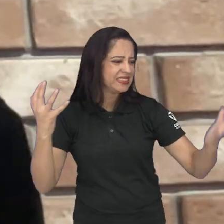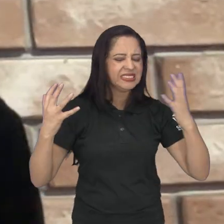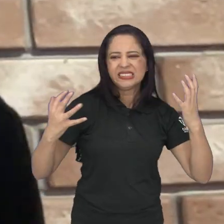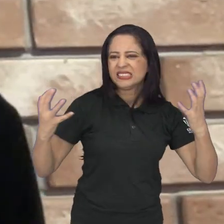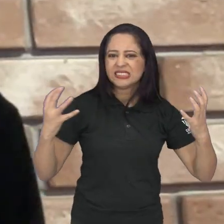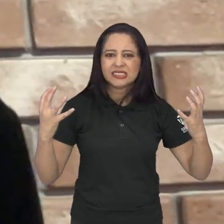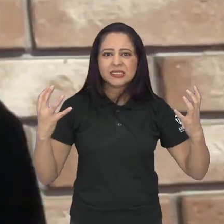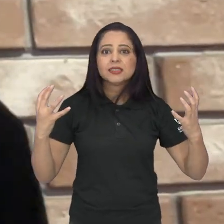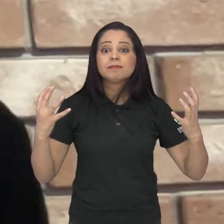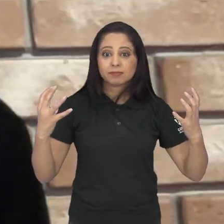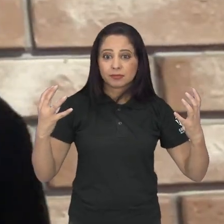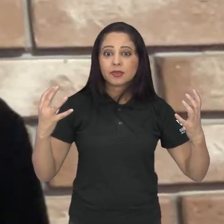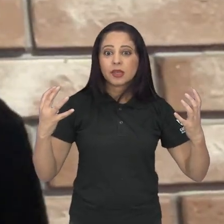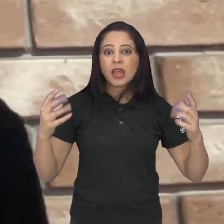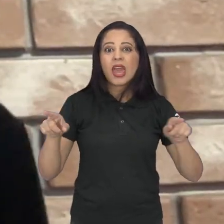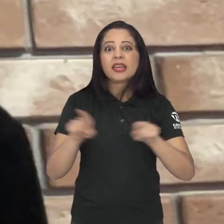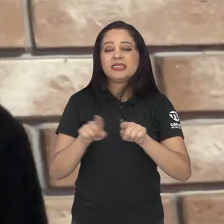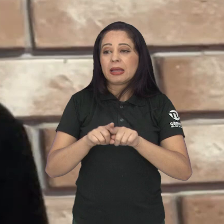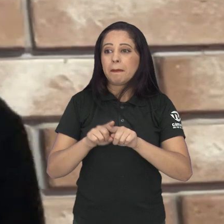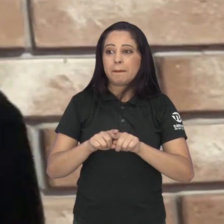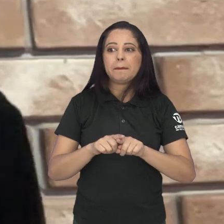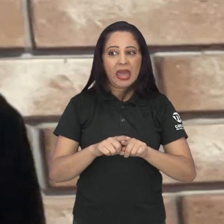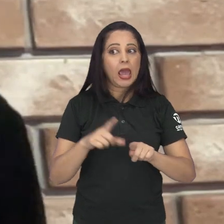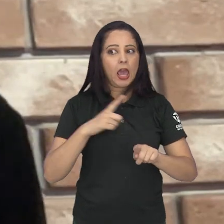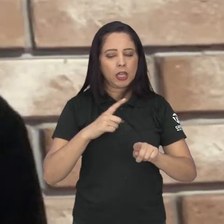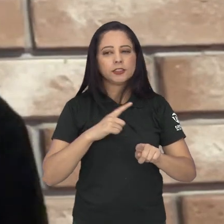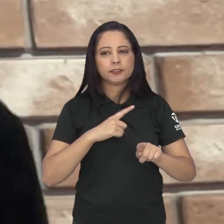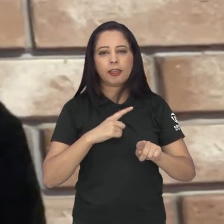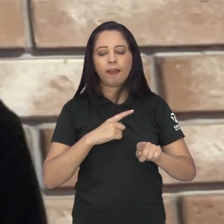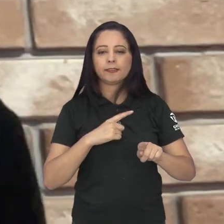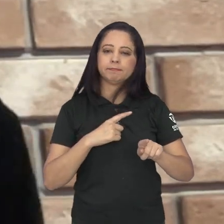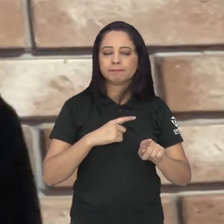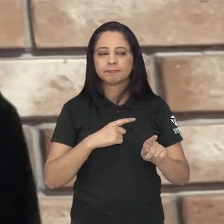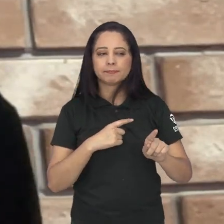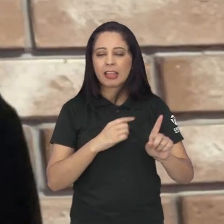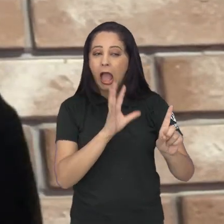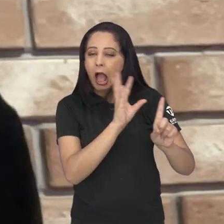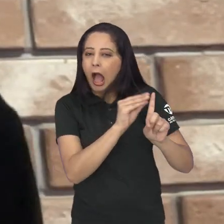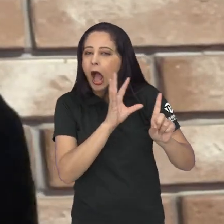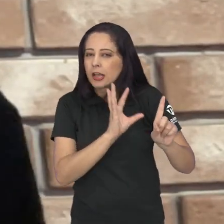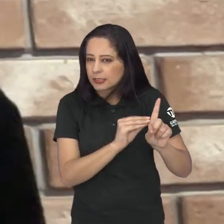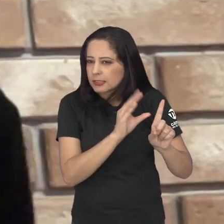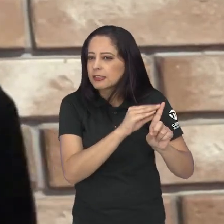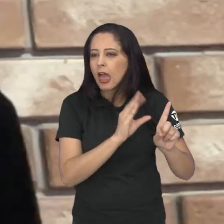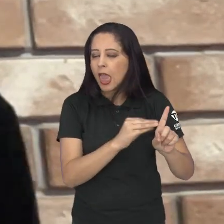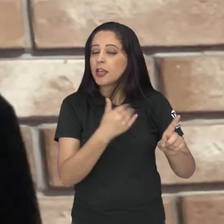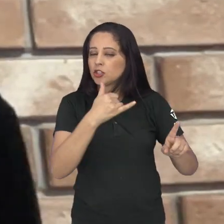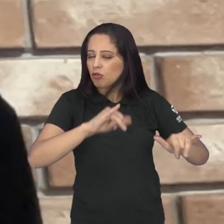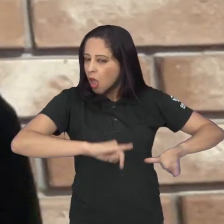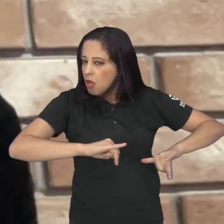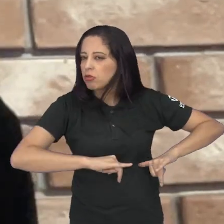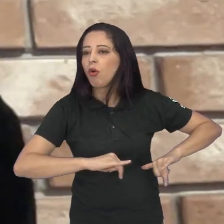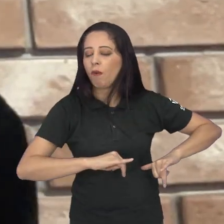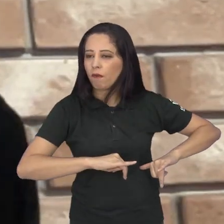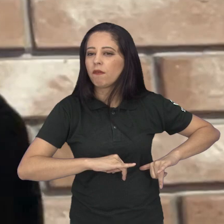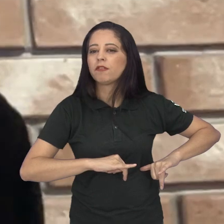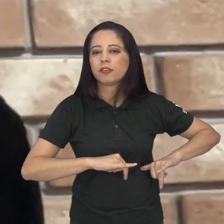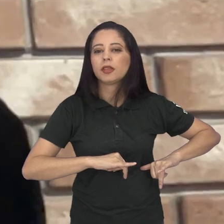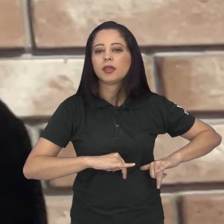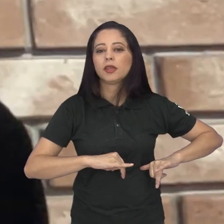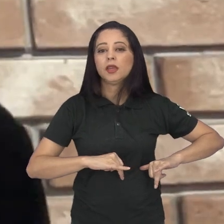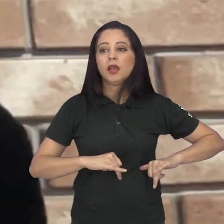psicológica, moral, também questão de assédio, que é uma questão, assim, muito delicada, que eu sofri